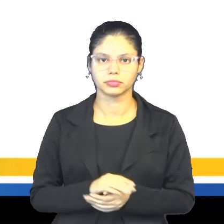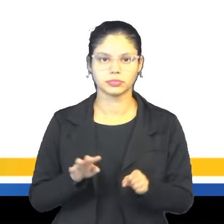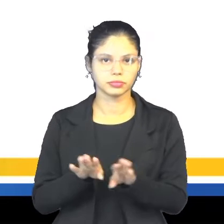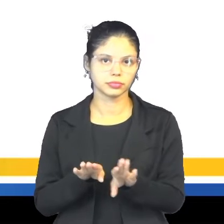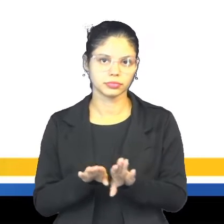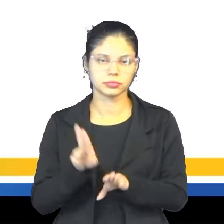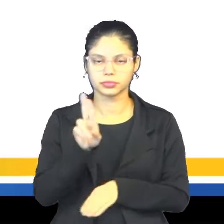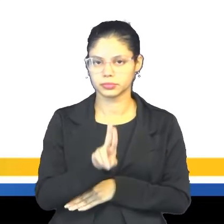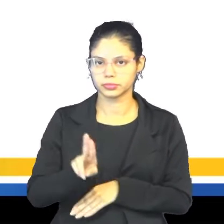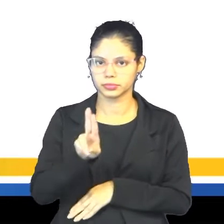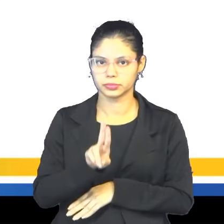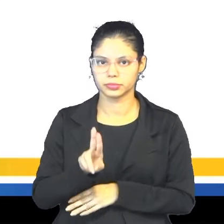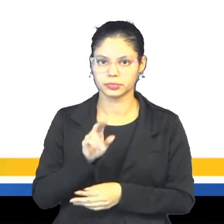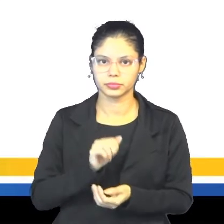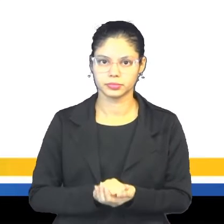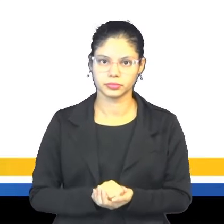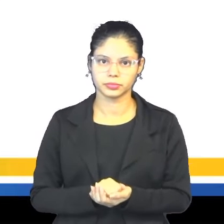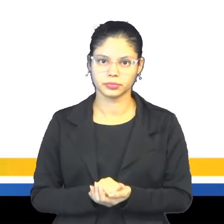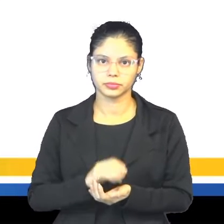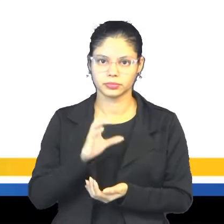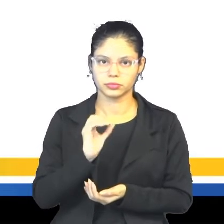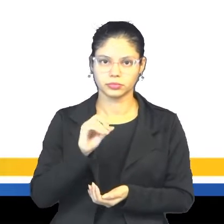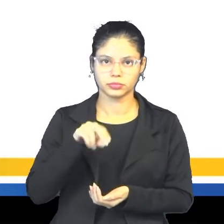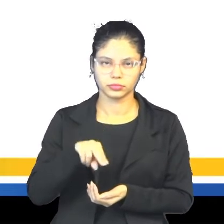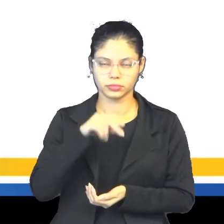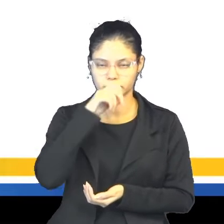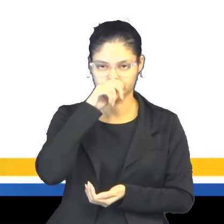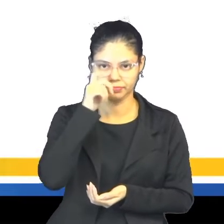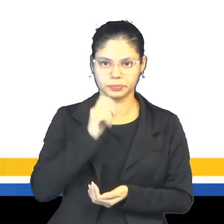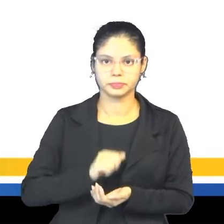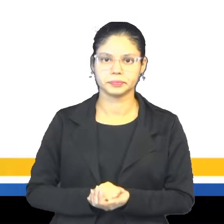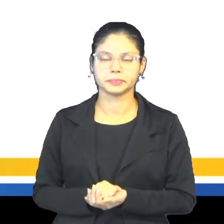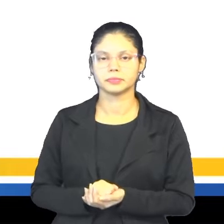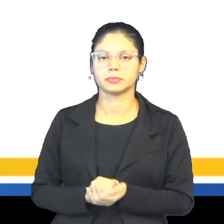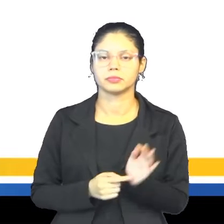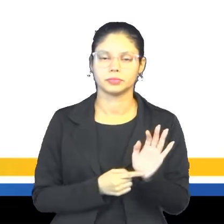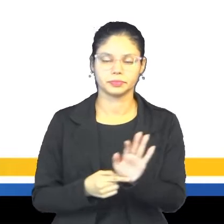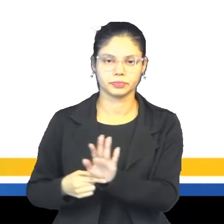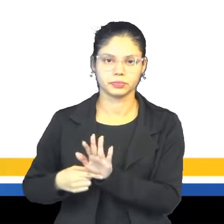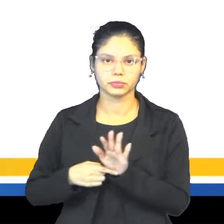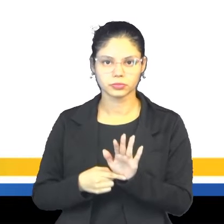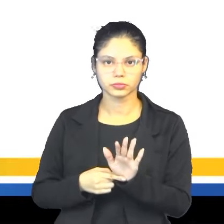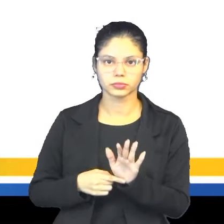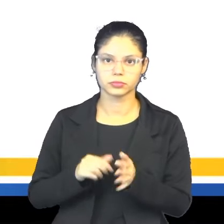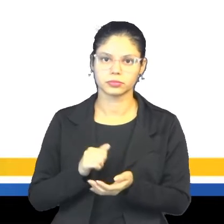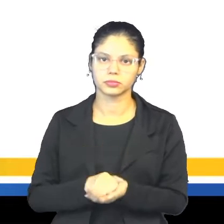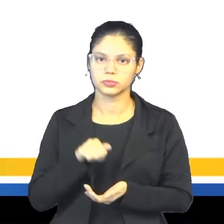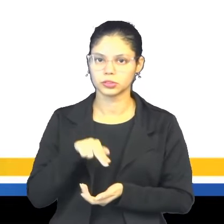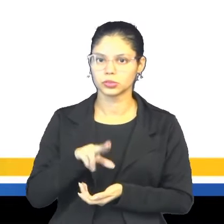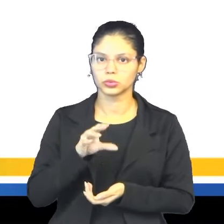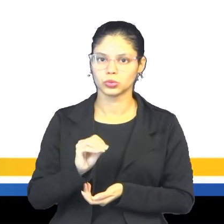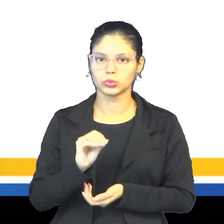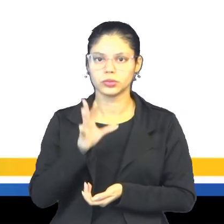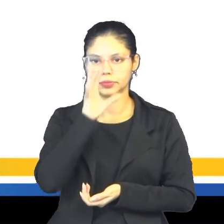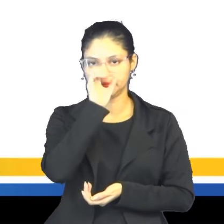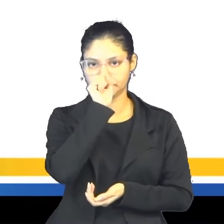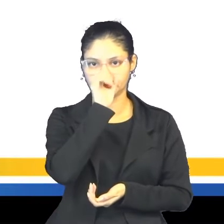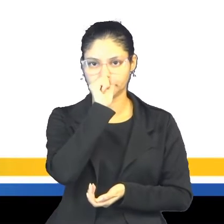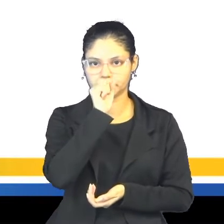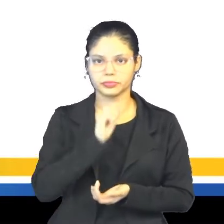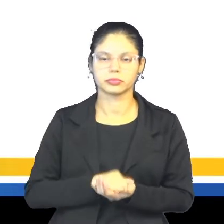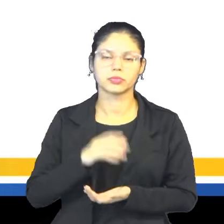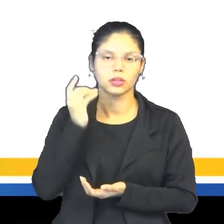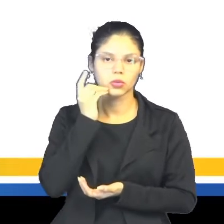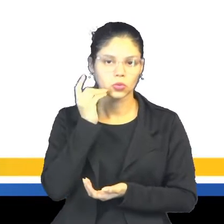utilizamos o on, na frente do Saturday, né, que é sábado, né, pra indicar, né, que é no sábado. Dependendo aí do